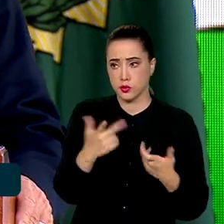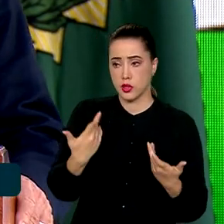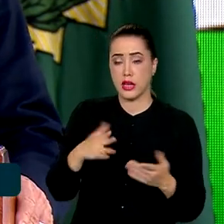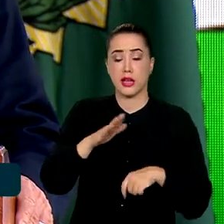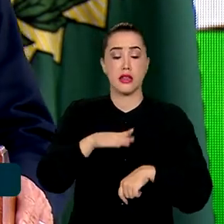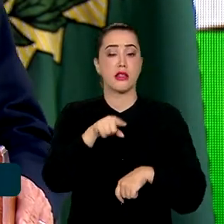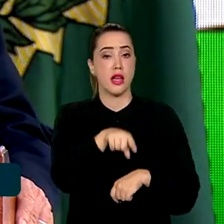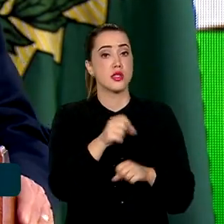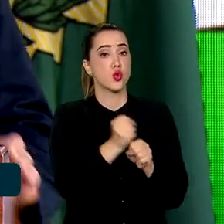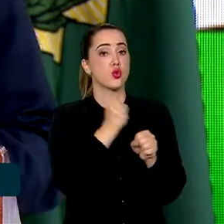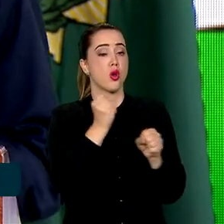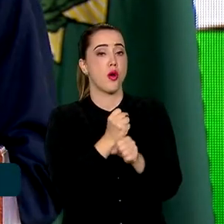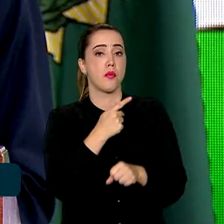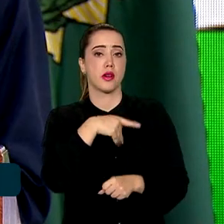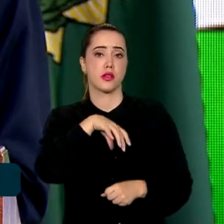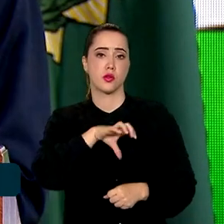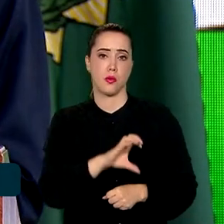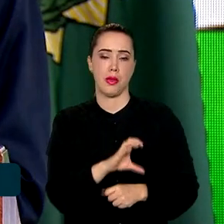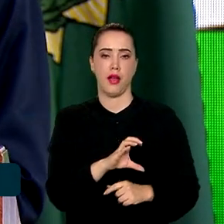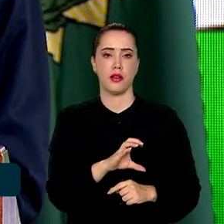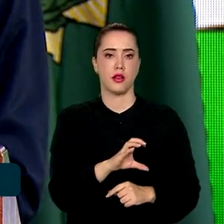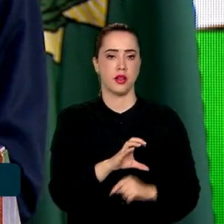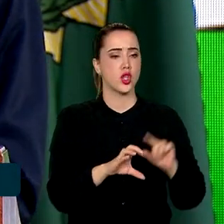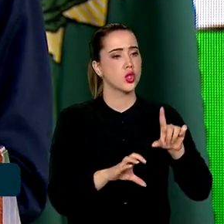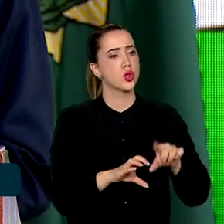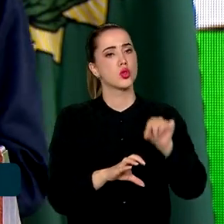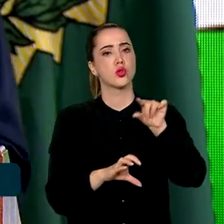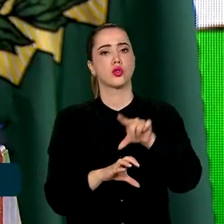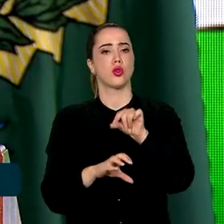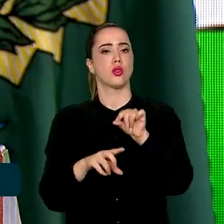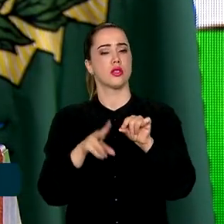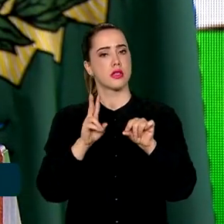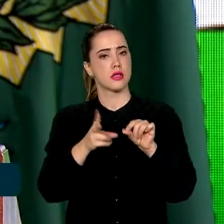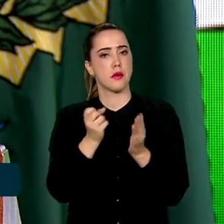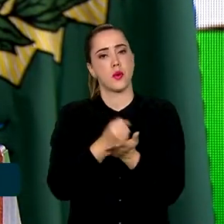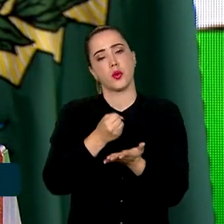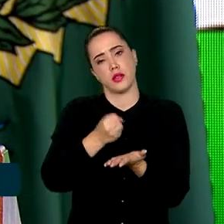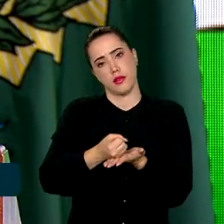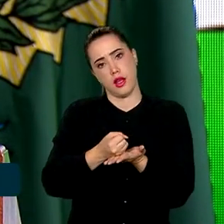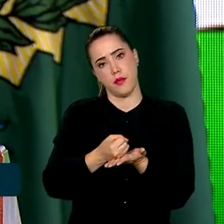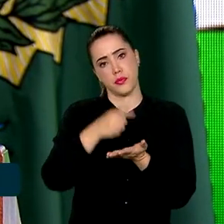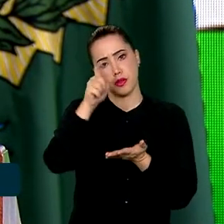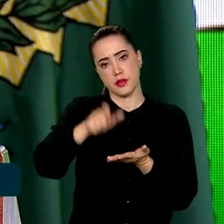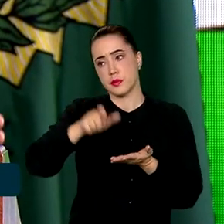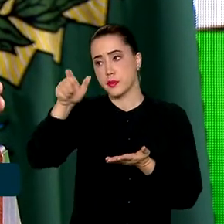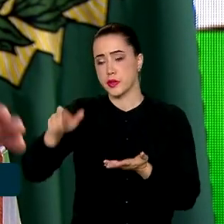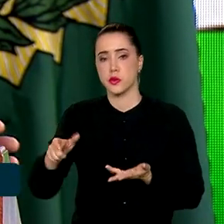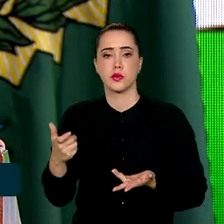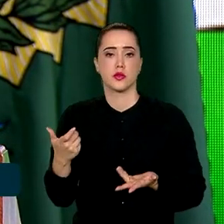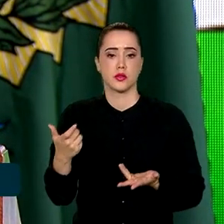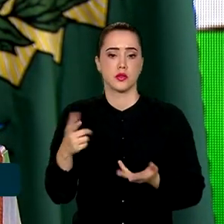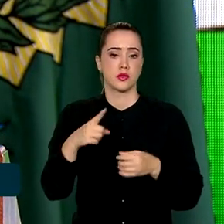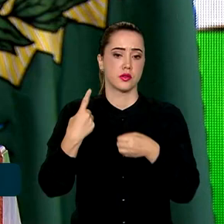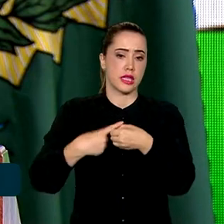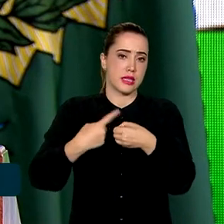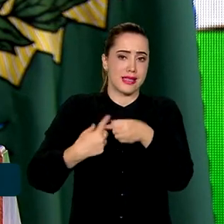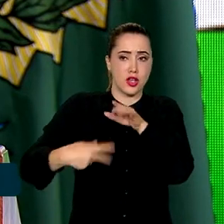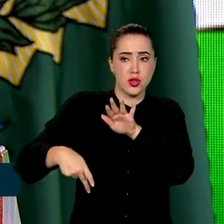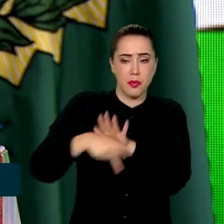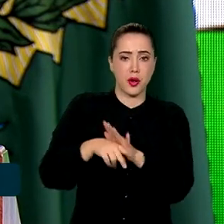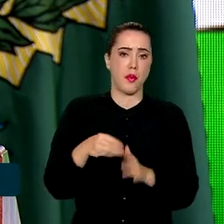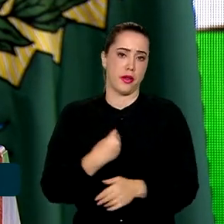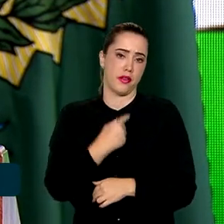PAC, de preferência, vamos contratar as pessoas da cidade,